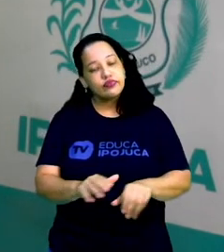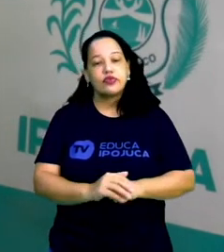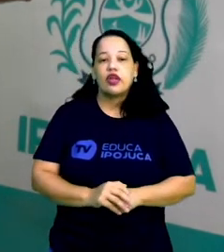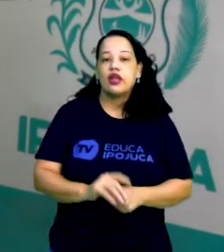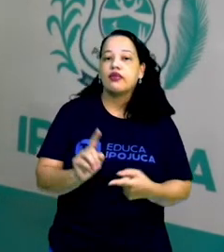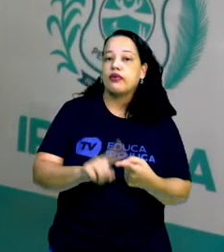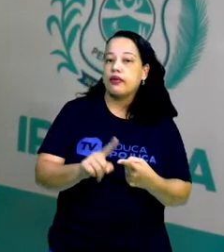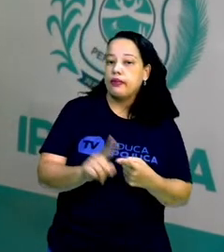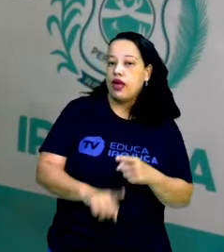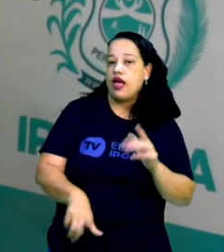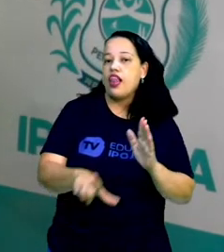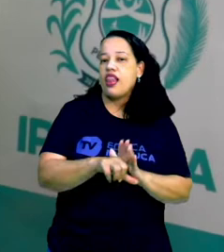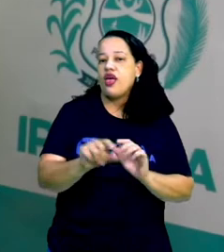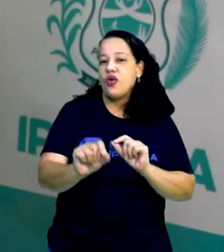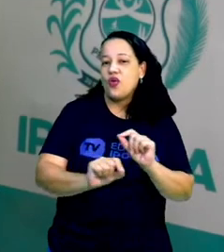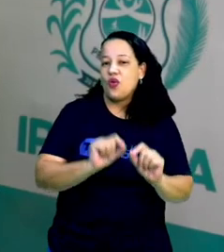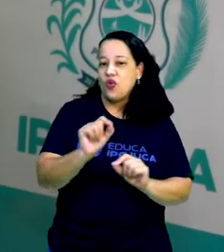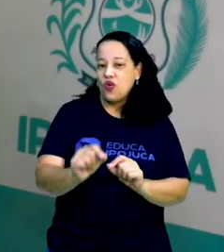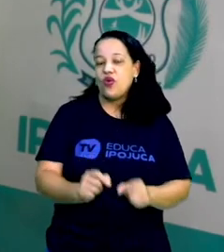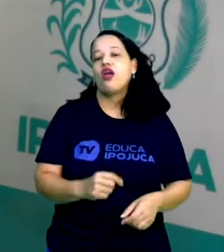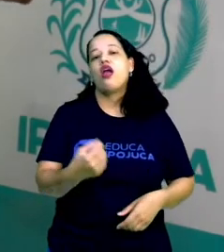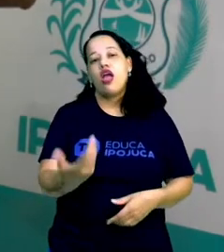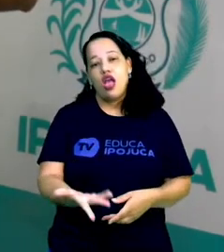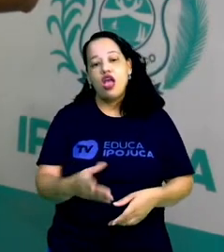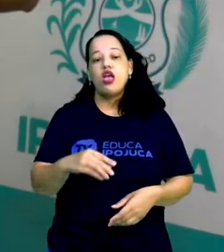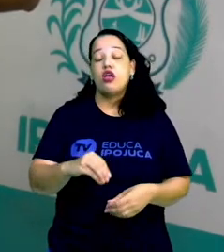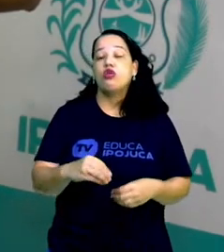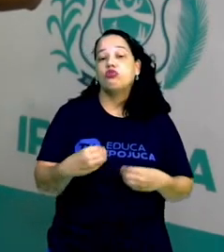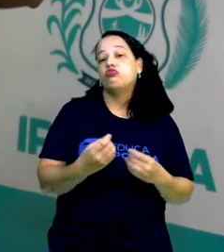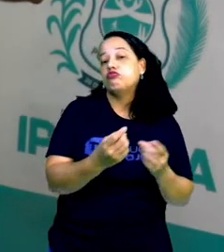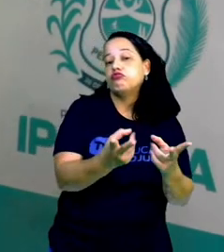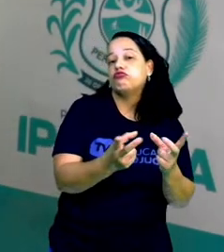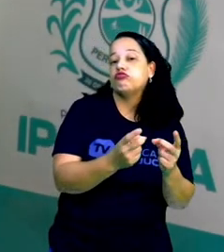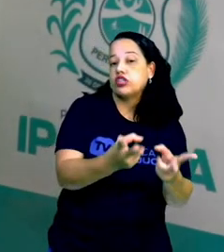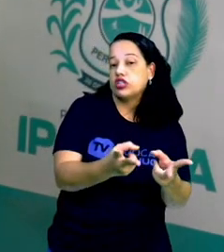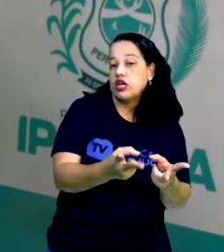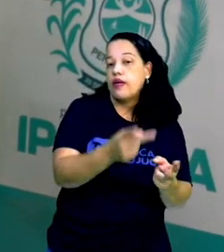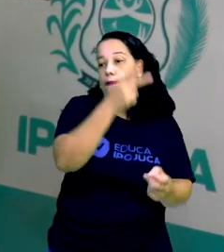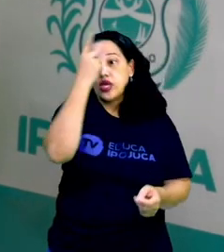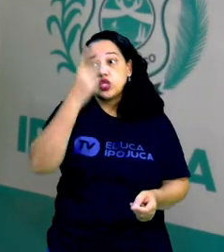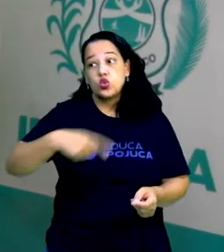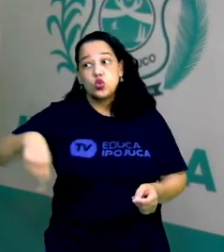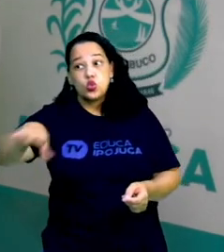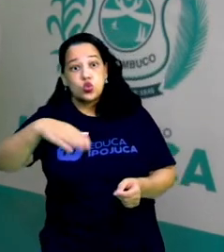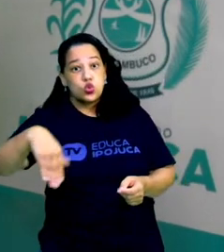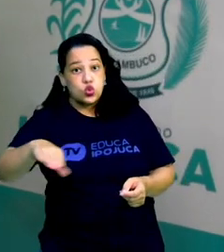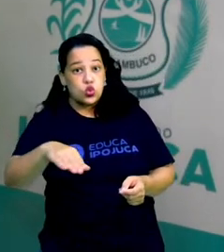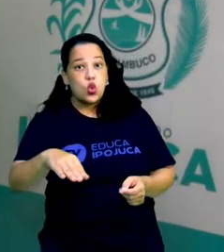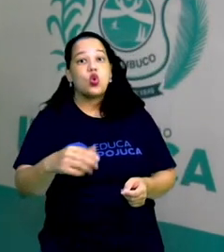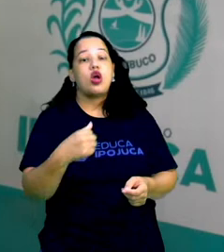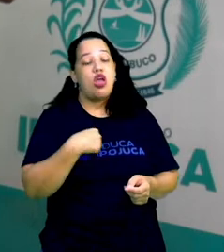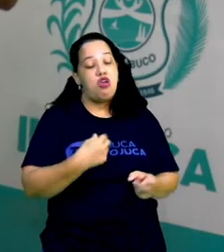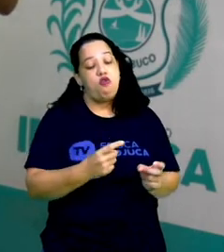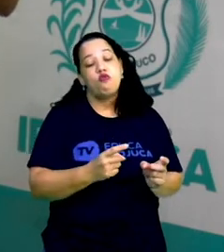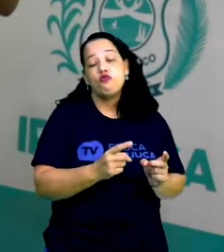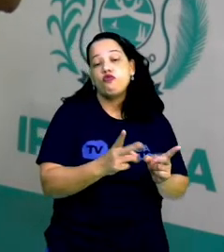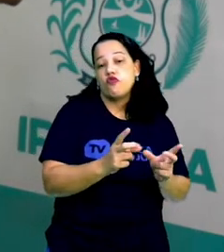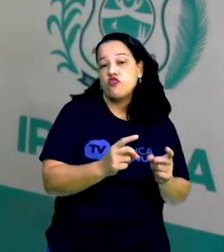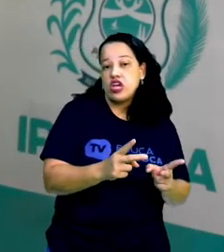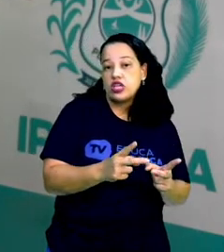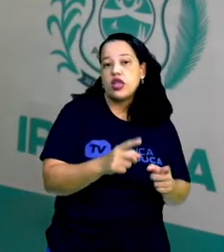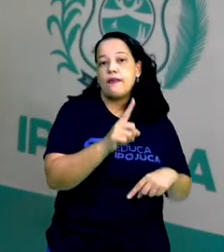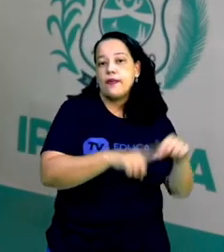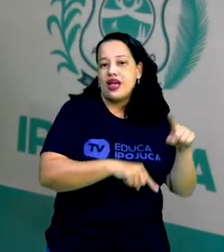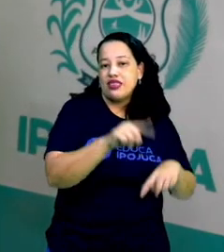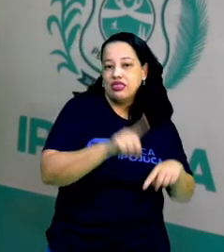lei da oferta e da procura. E o que é essa lei da oferta e da procura? Quando a gente tem pouco produto para oferecer,